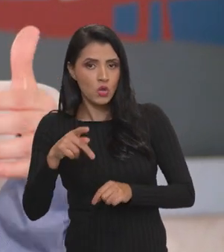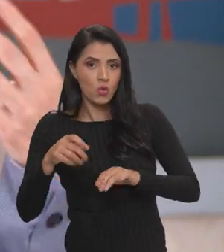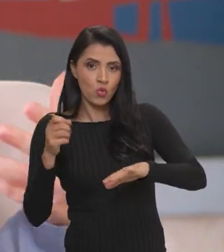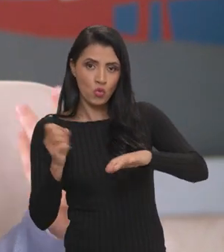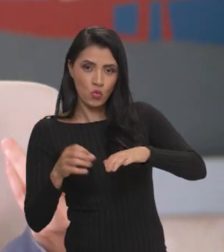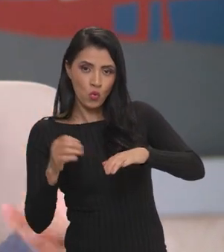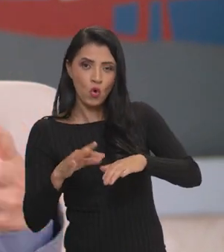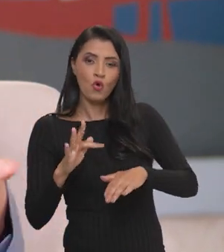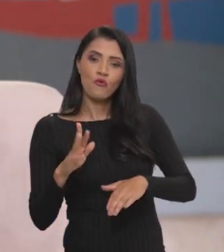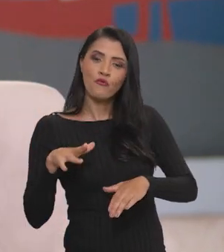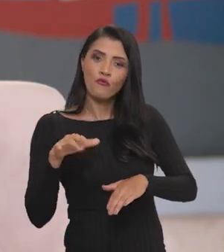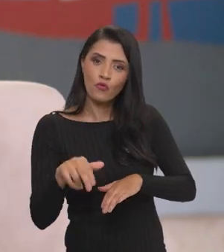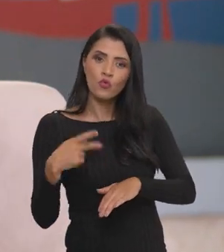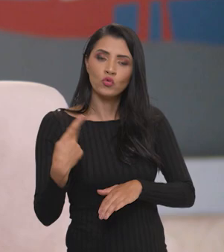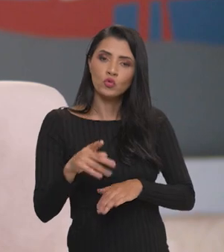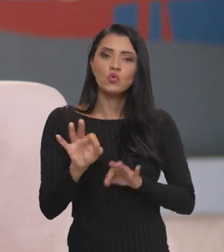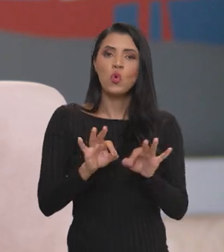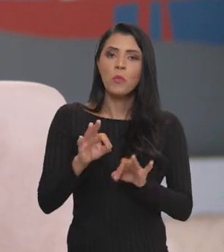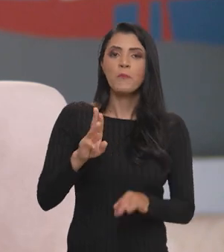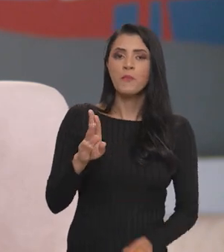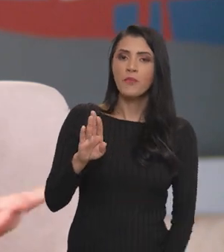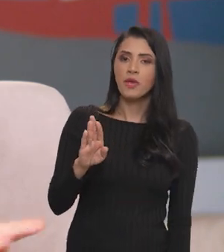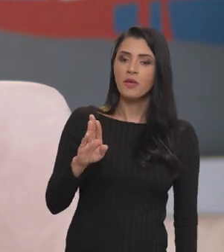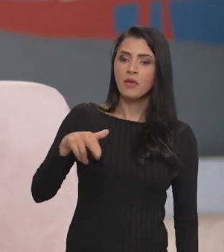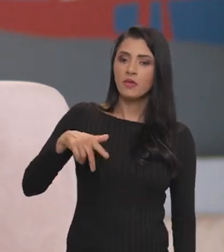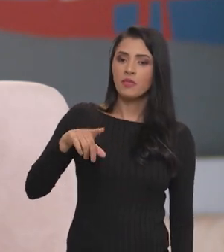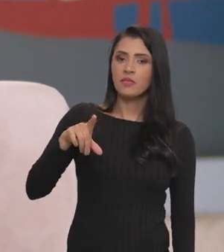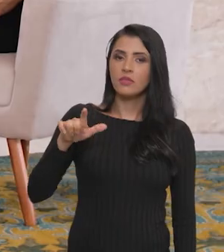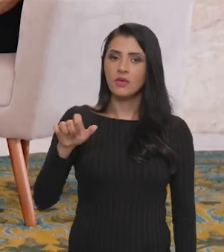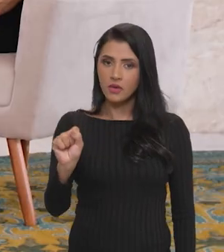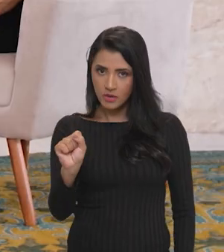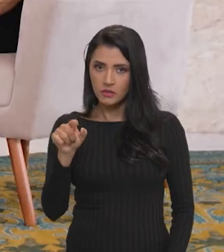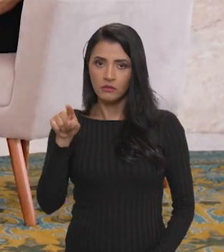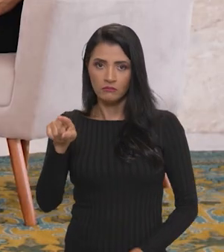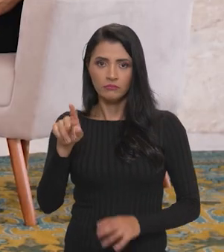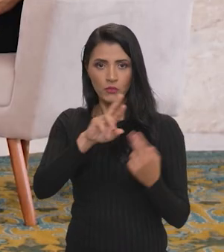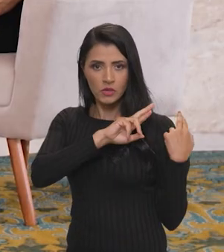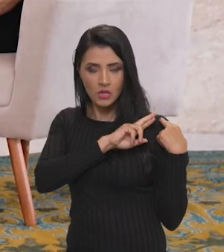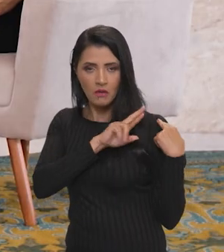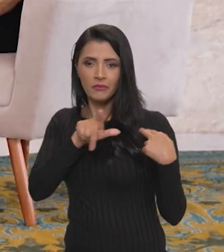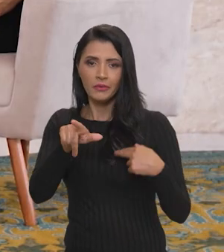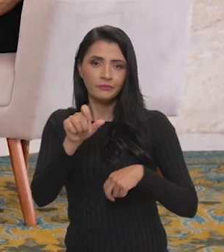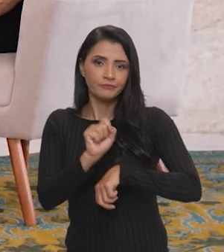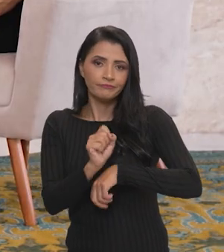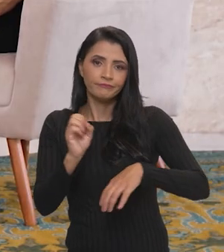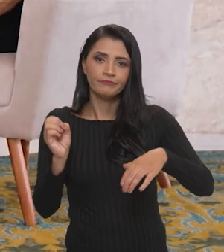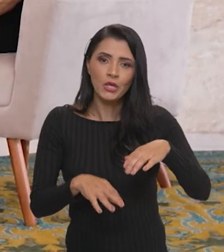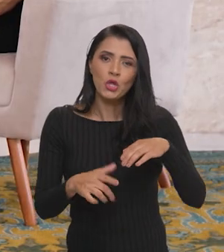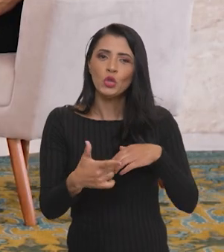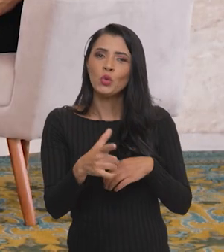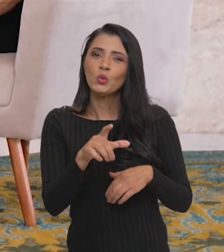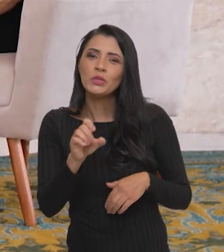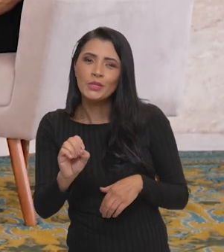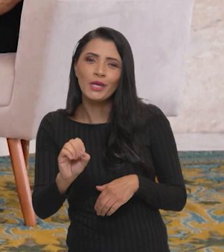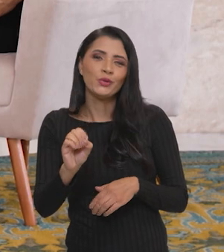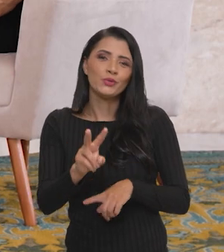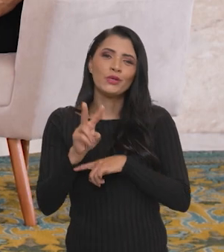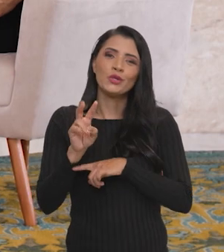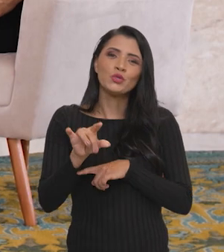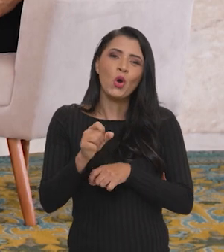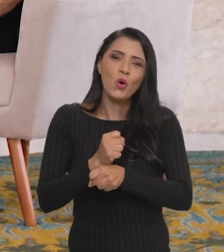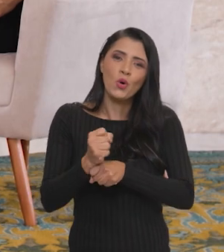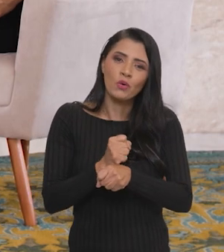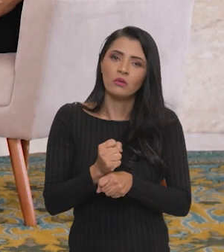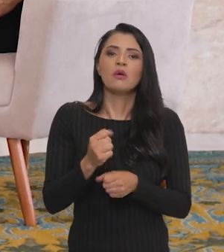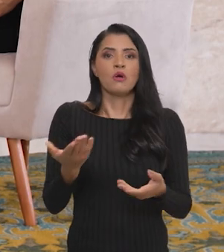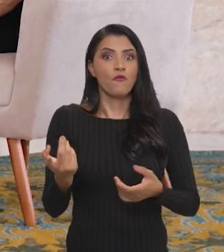alimenta no próprio fundo e é operacionalizado pelo BNDES. E ele estava paralisado, a gente estava fazendo 200 créditos fundiários por ano.